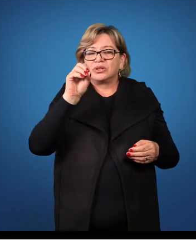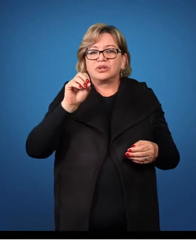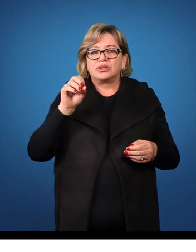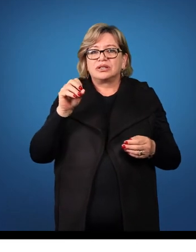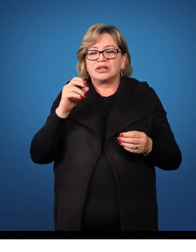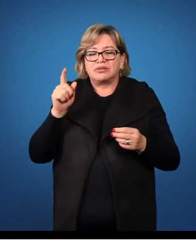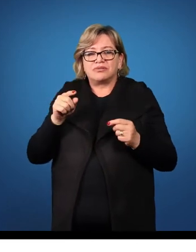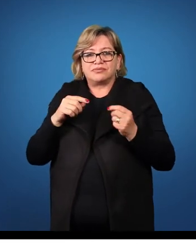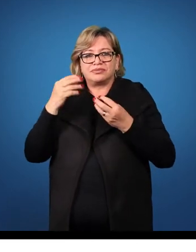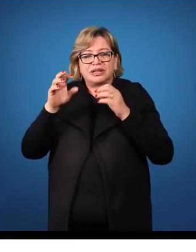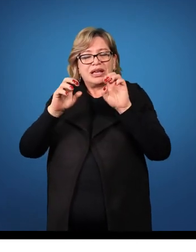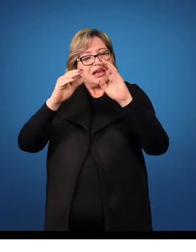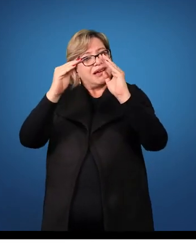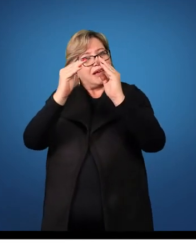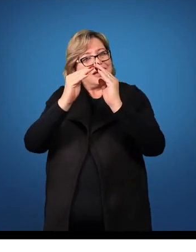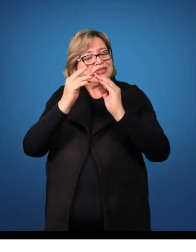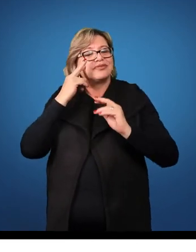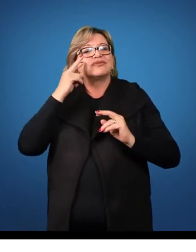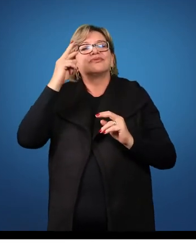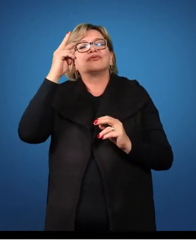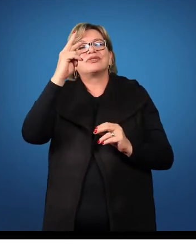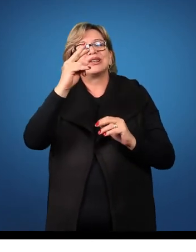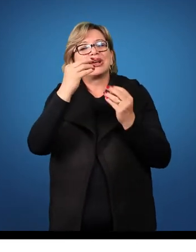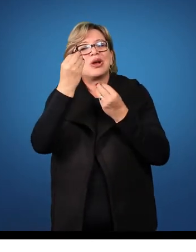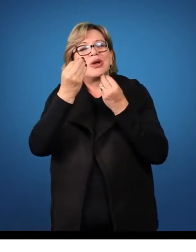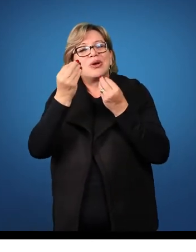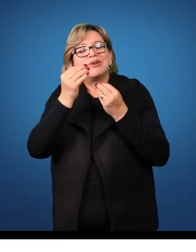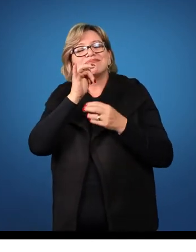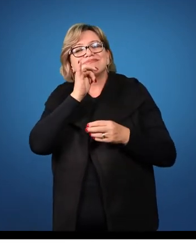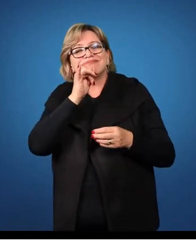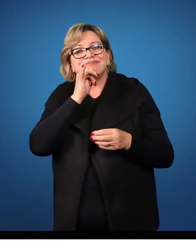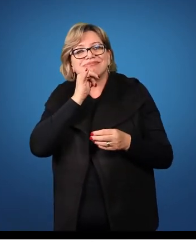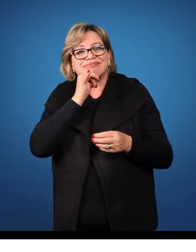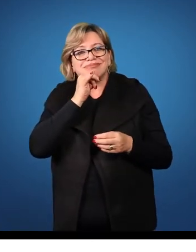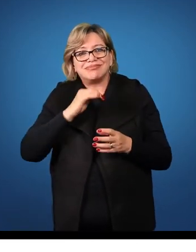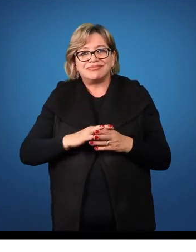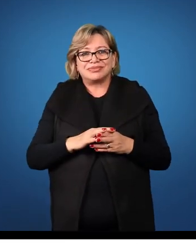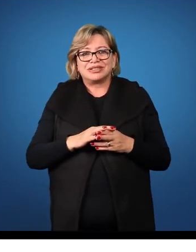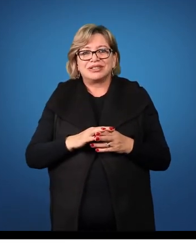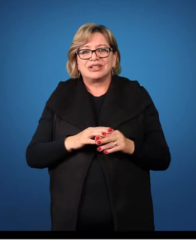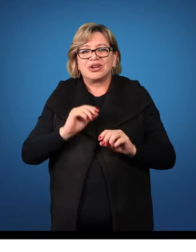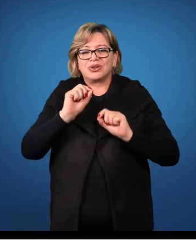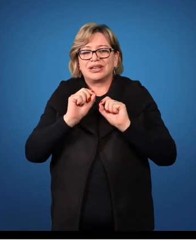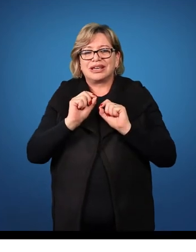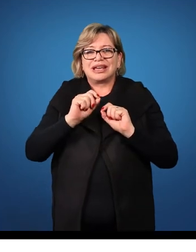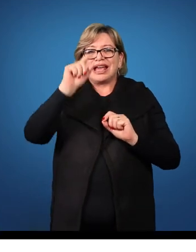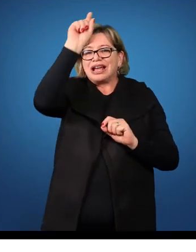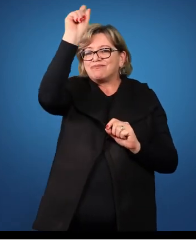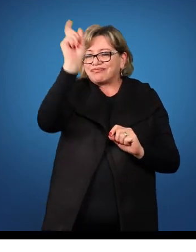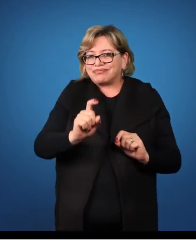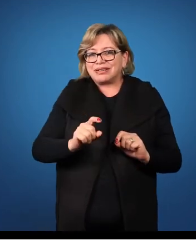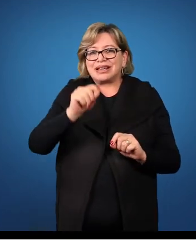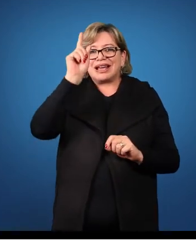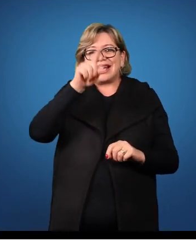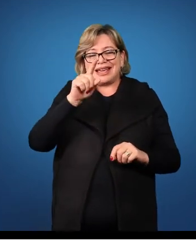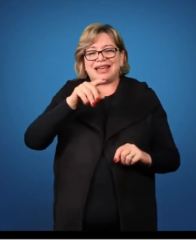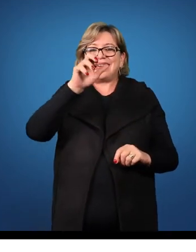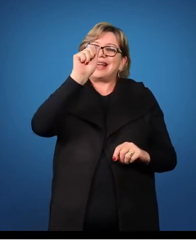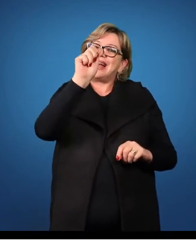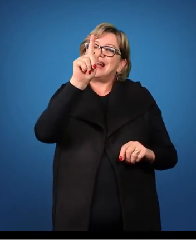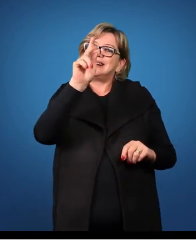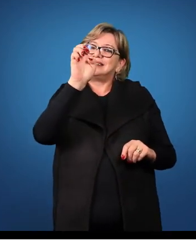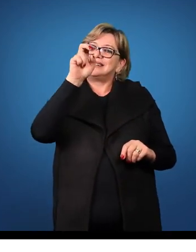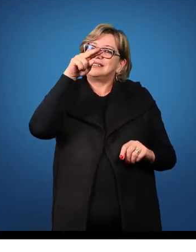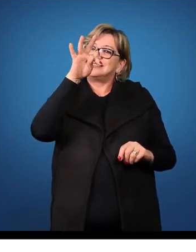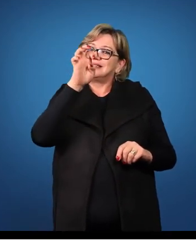Ela, deleta este. Pelo raio, o raio é o agente da voz passiva.